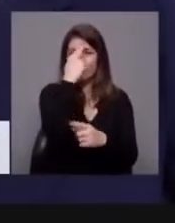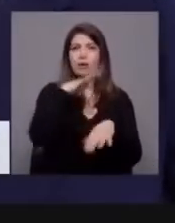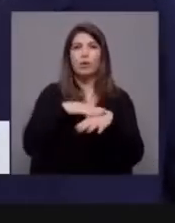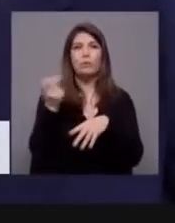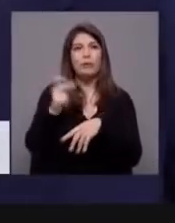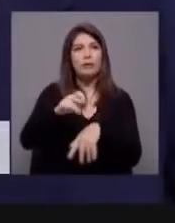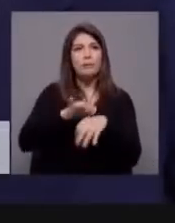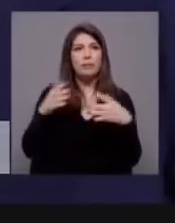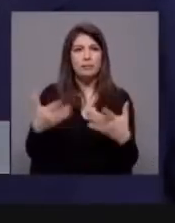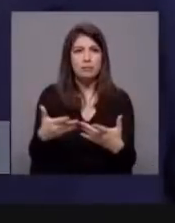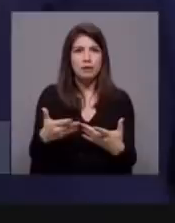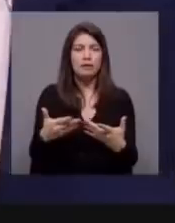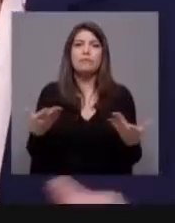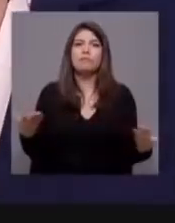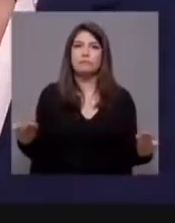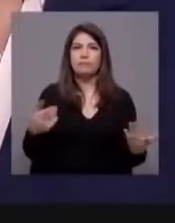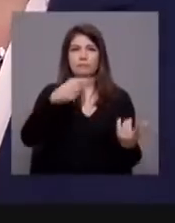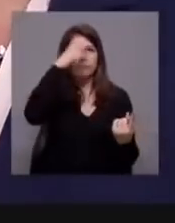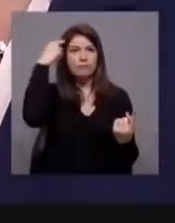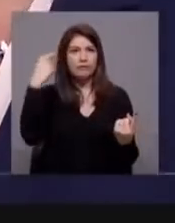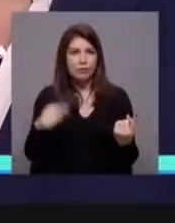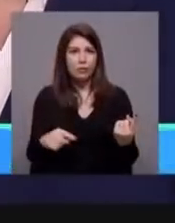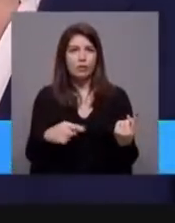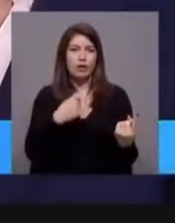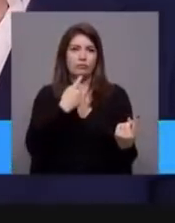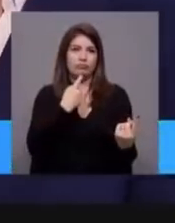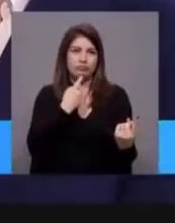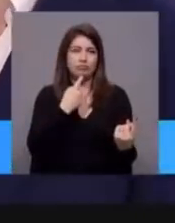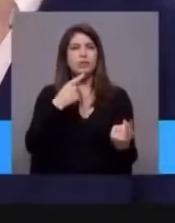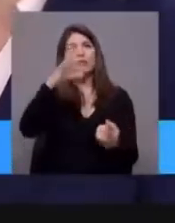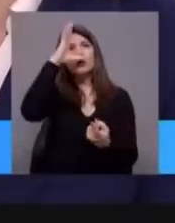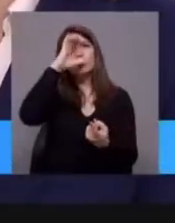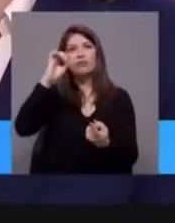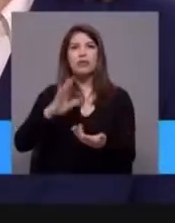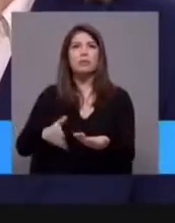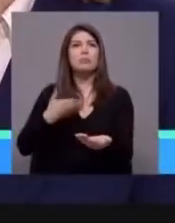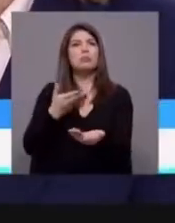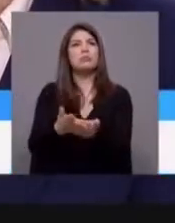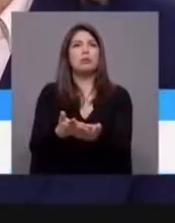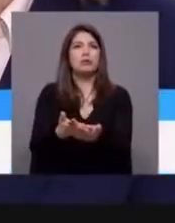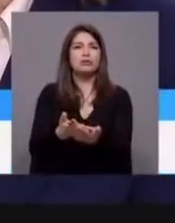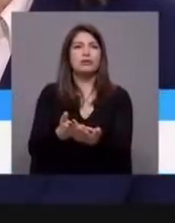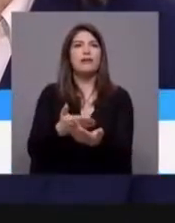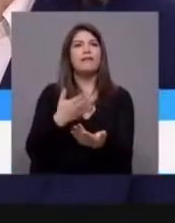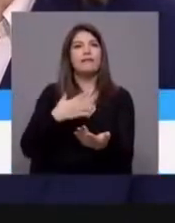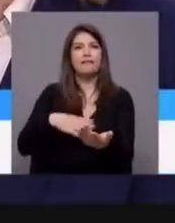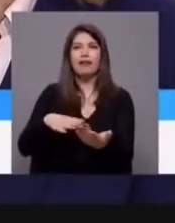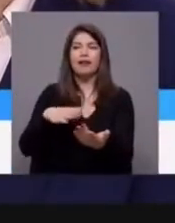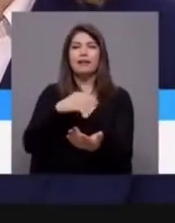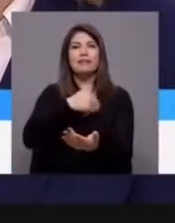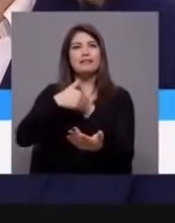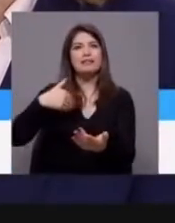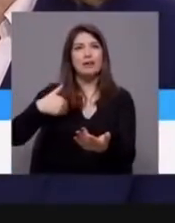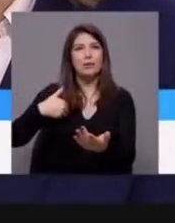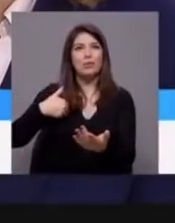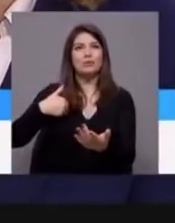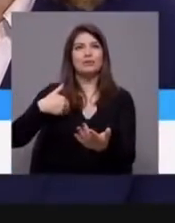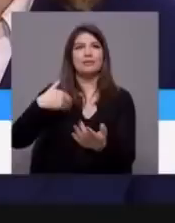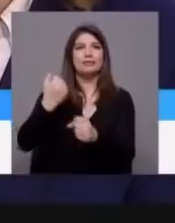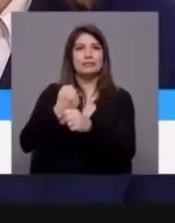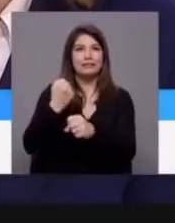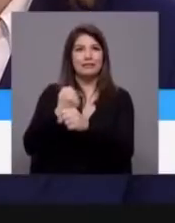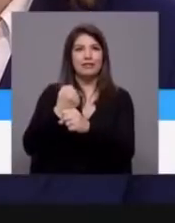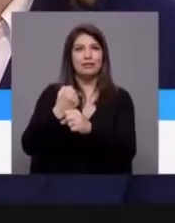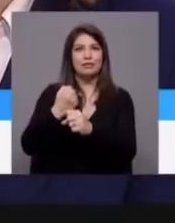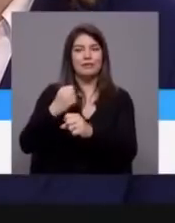E quando há toda esta dificuldade, o que o Governo vem propor não é fortalecer o Serviço Nacional de Saúde. Não é colocar